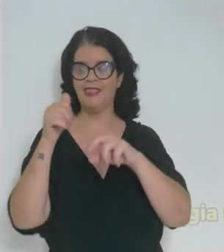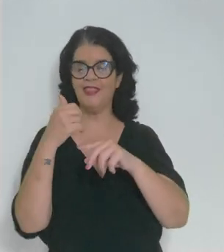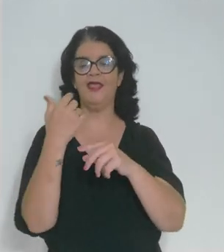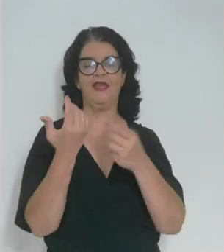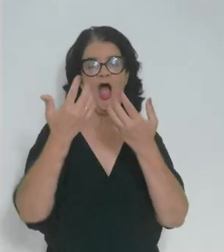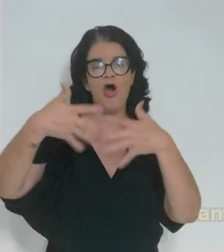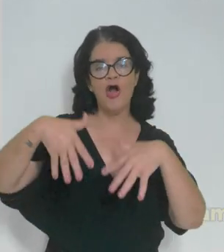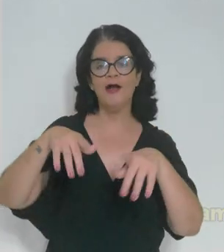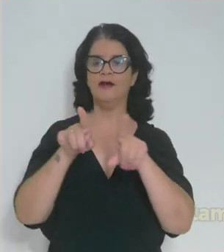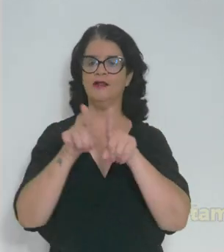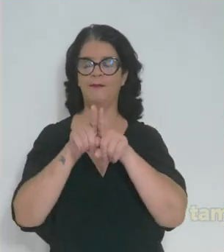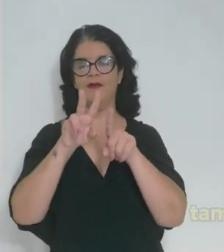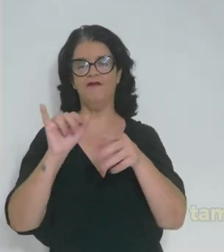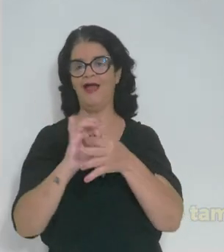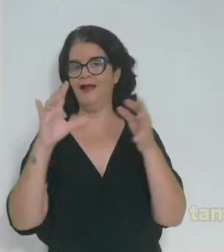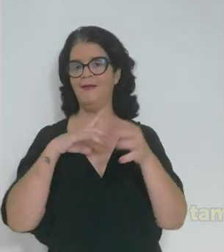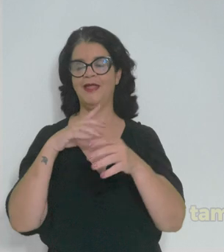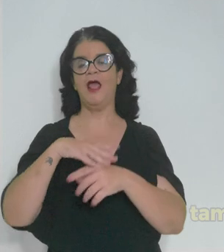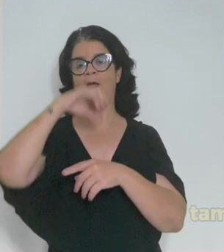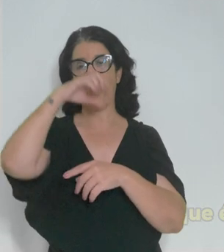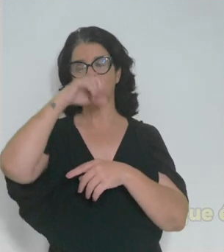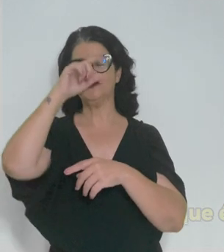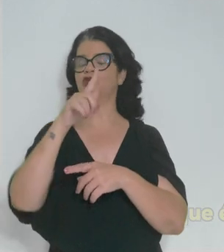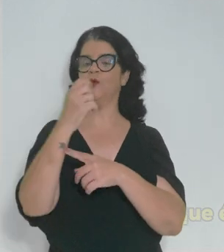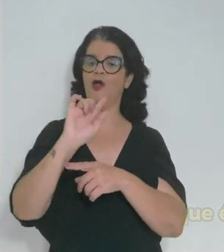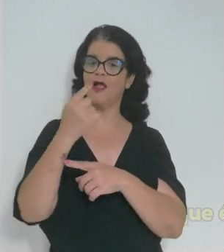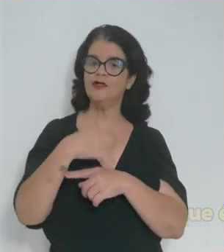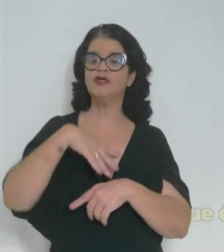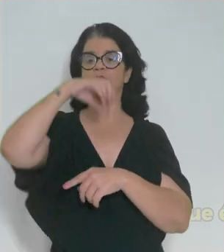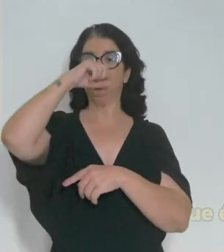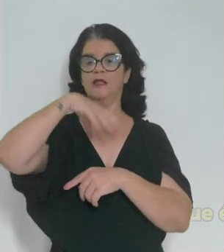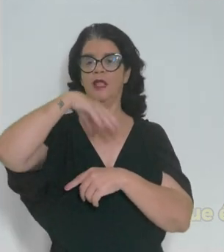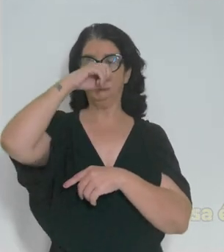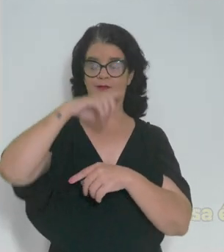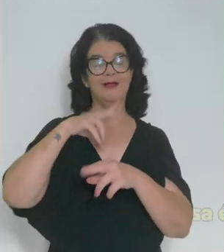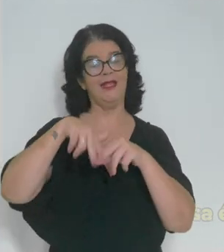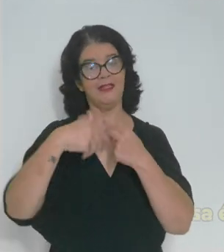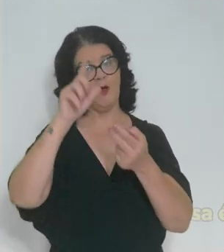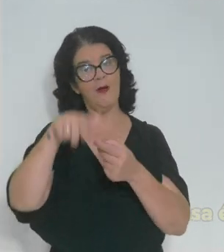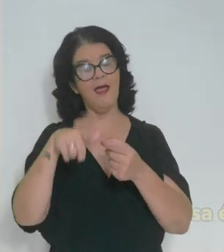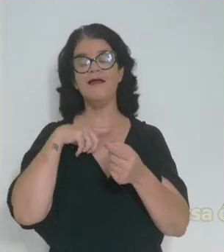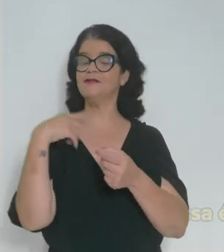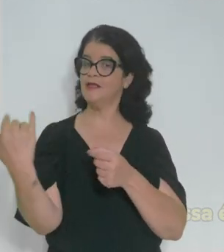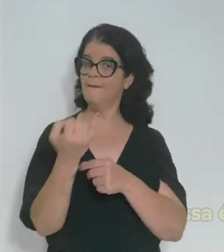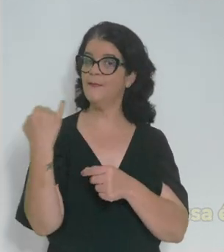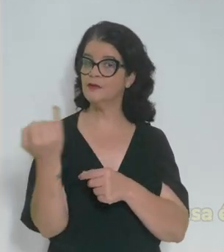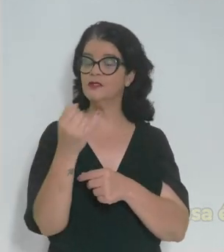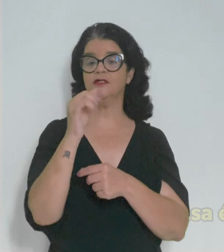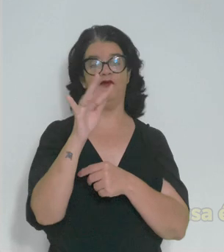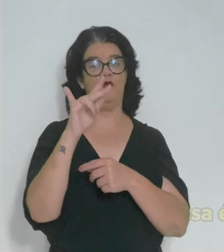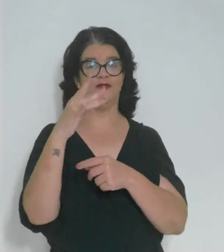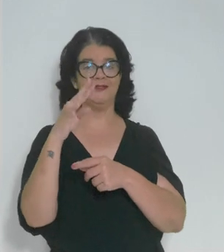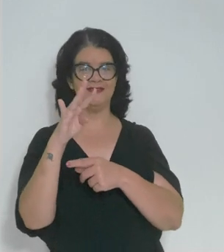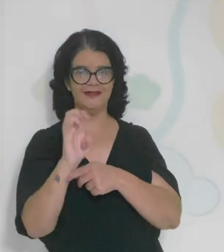orgânica. E também vai liberar, pessoal, oxigênio, que é o gás que a gente respira, tá? Então, essa é a importância aí da